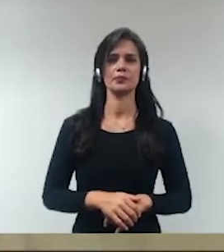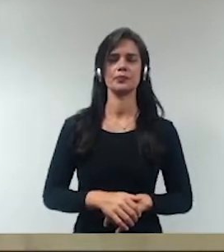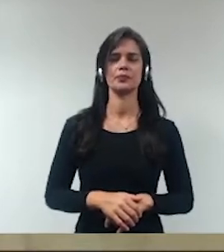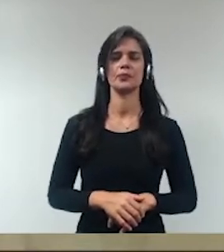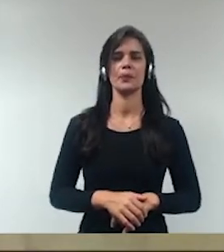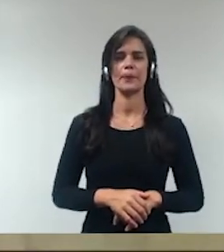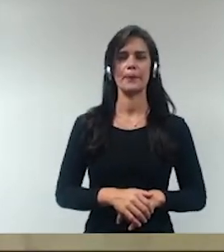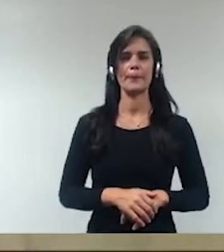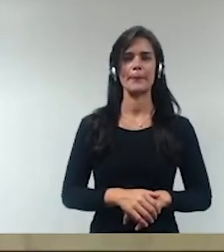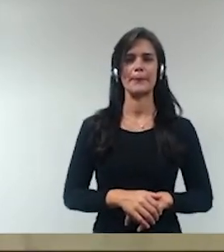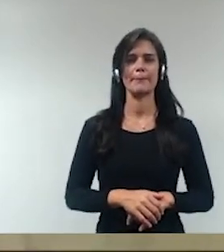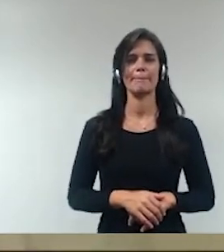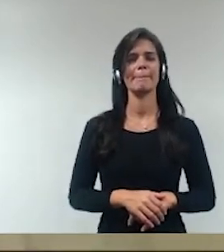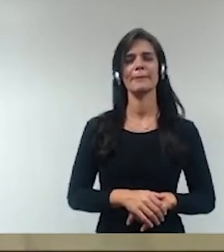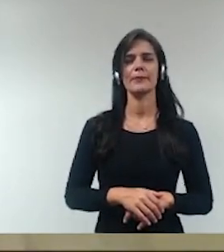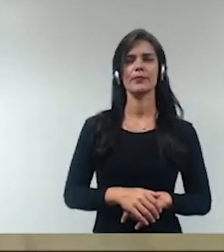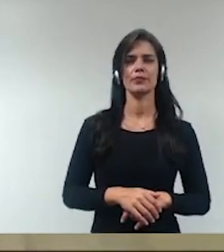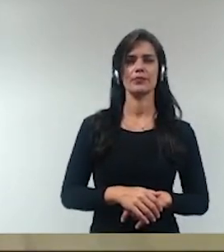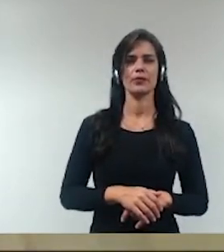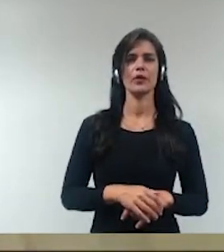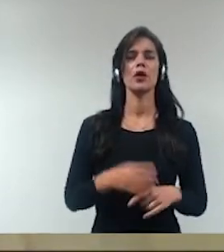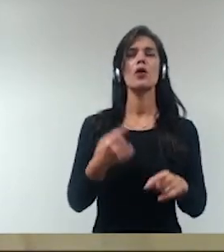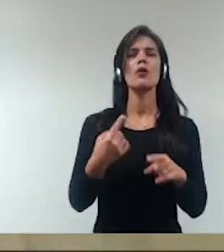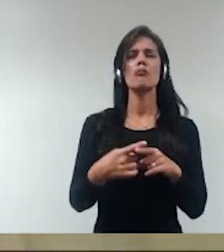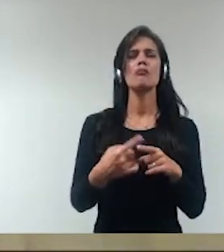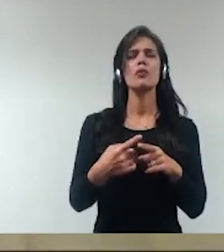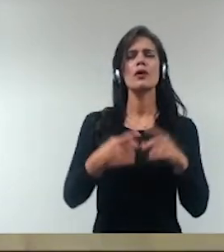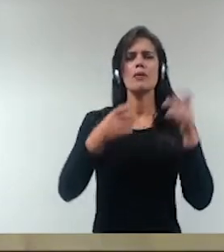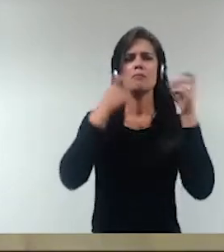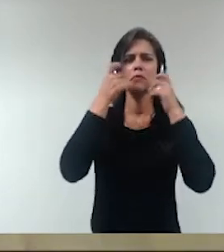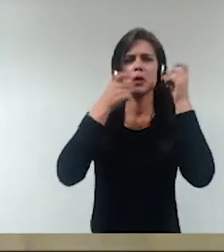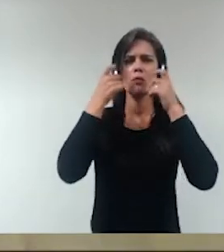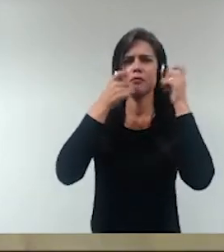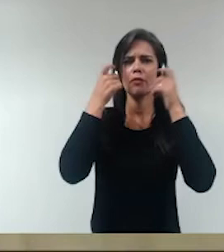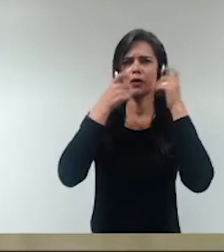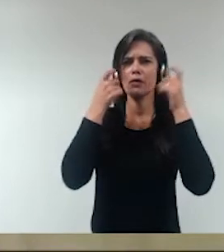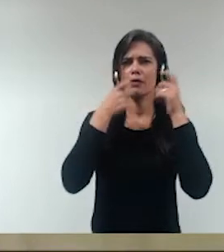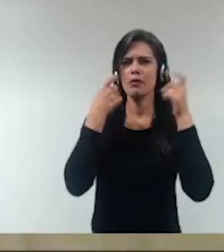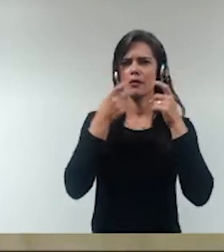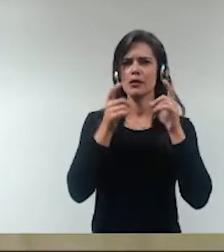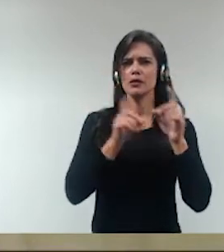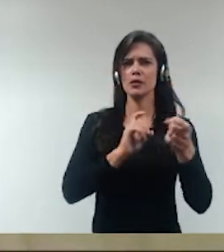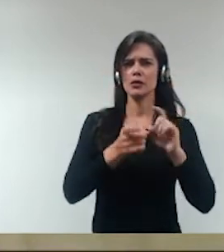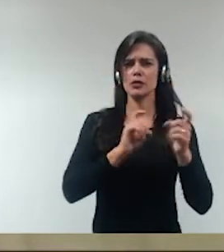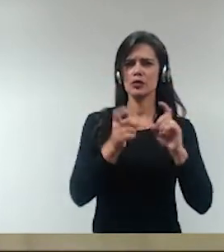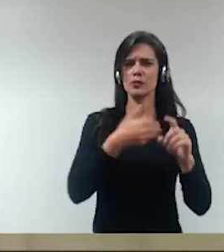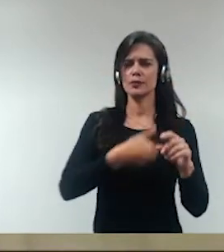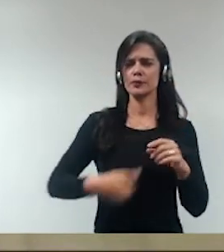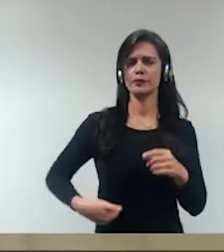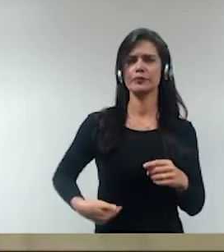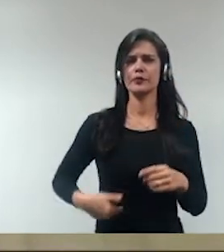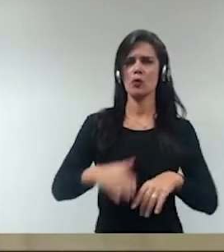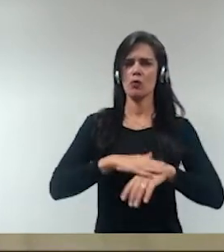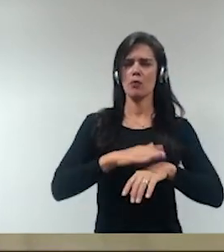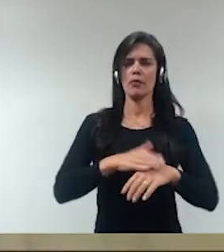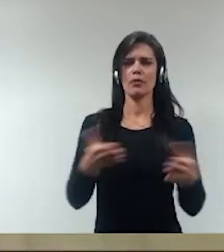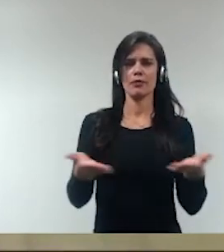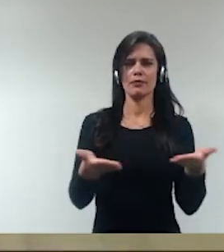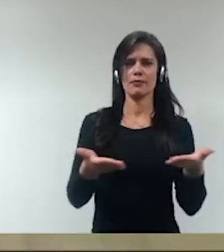Bem, isso tudo, por que dessa preocupação, né, com a governança pública no momento, né, essa,